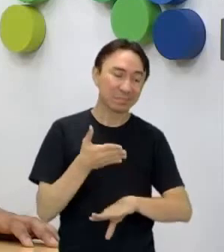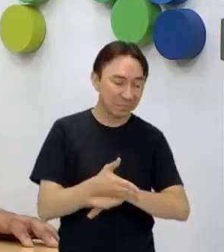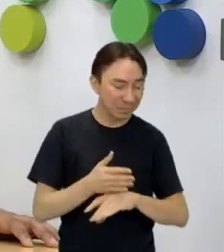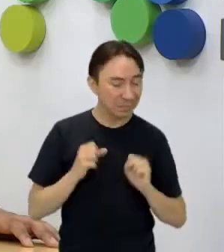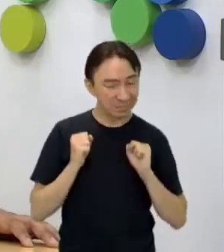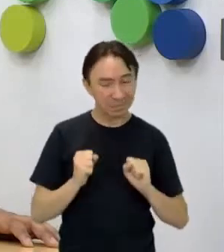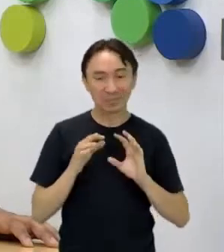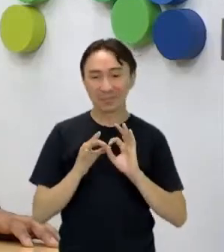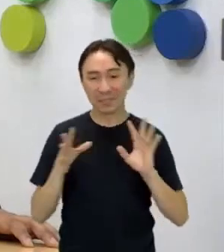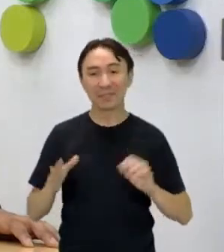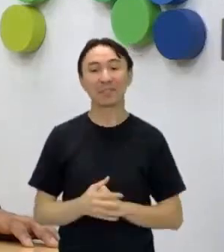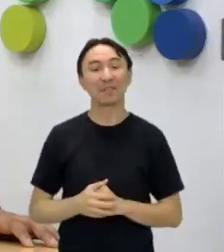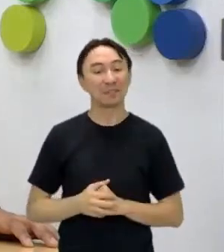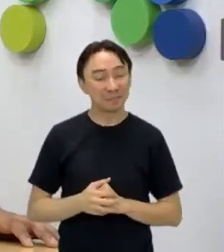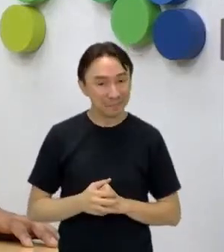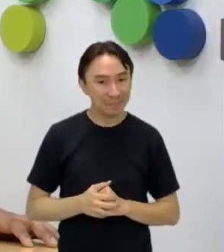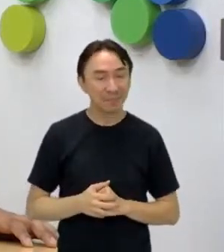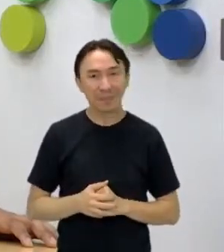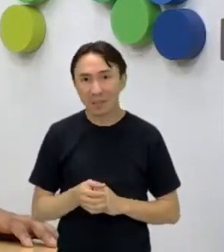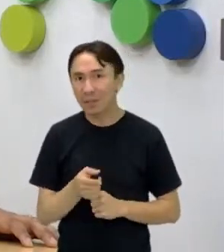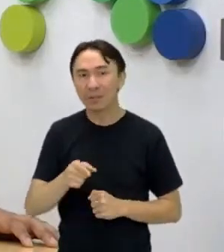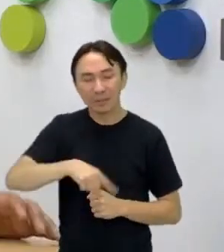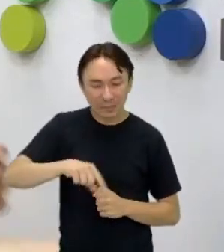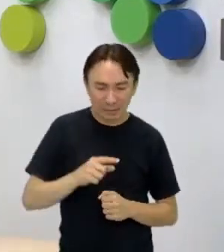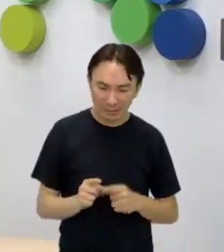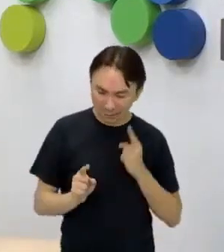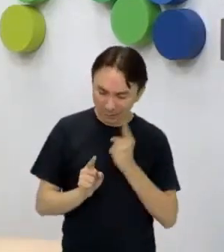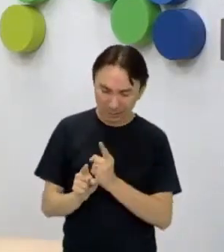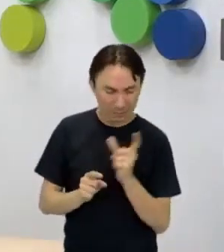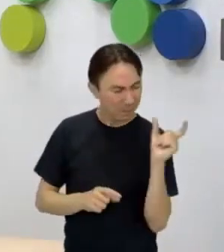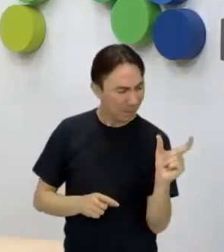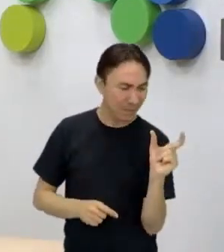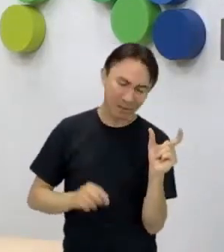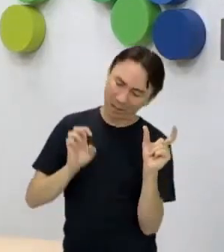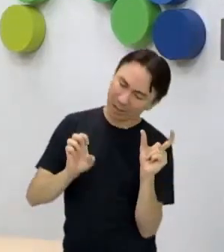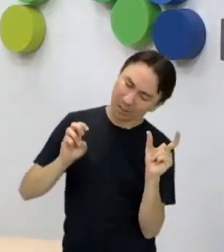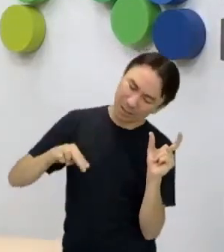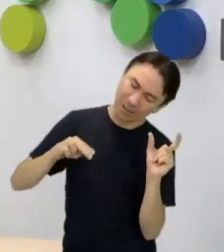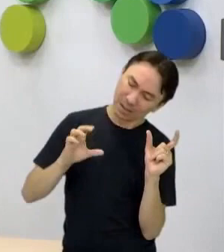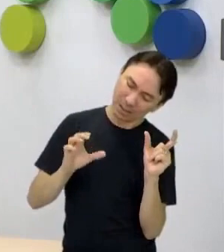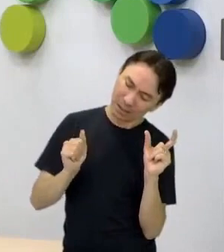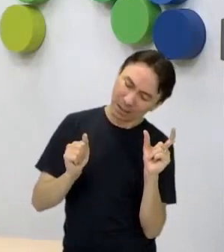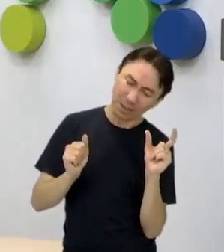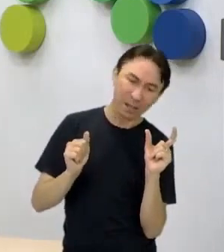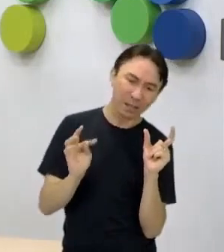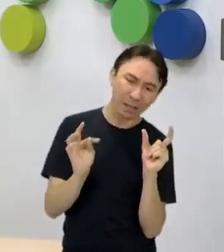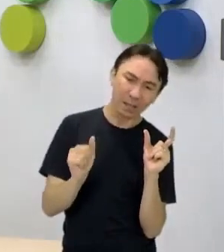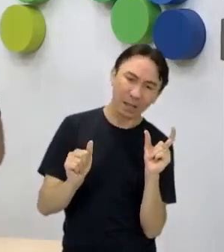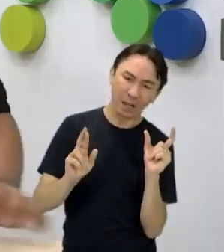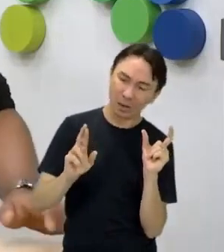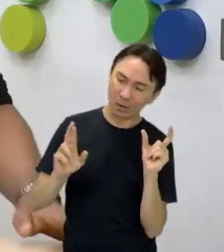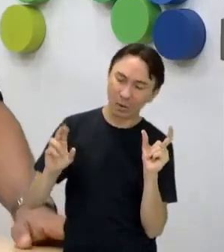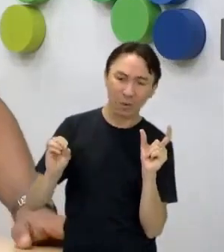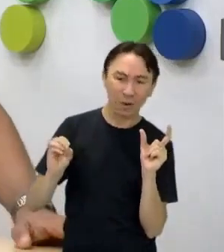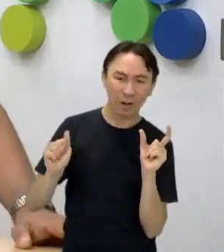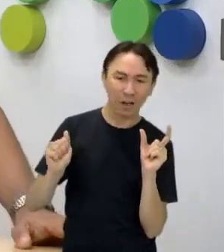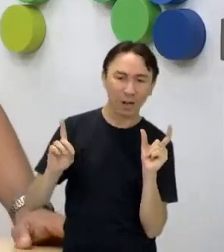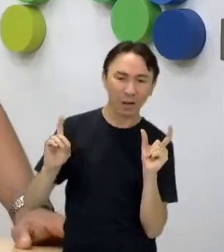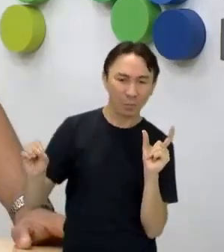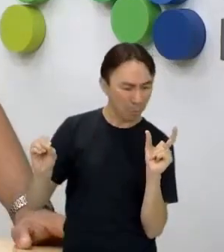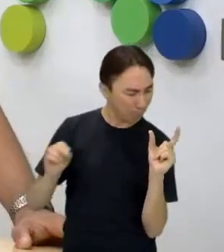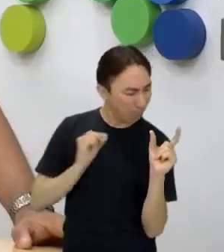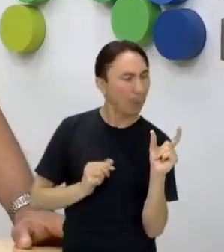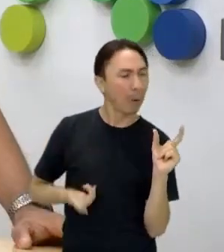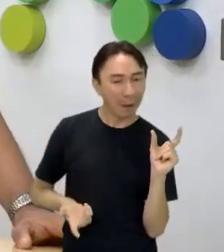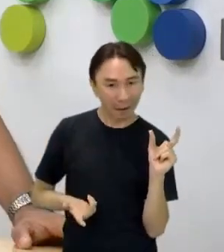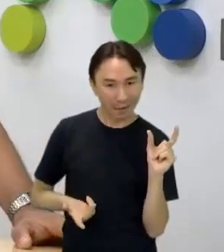Pode mandar. E aí a gente vai descobrir o que seria esses encatarroados junto com vocês, né? Que o Machado de Assis estava falando. Mas antes de pegar a resposta de vocês, vamos